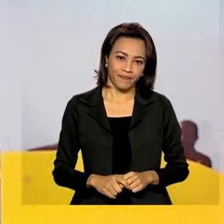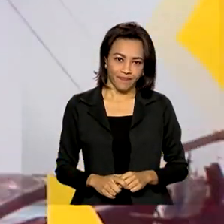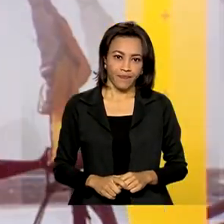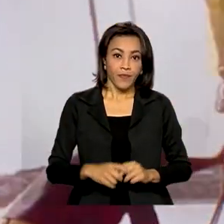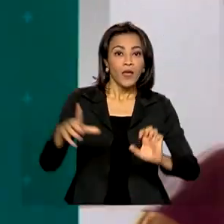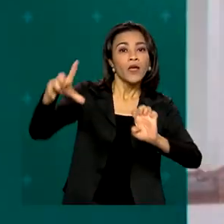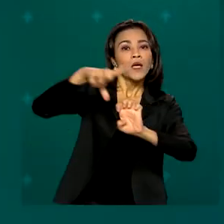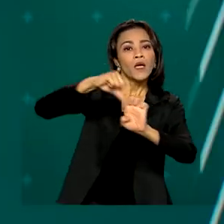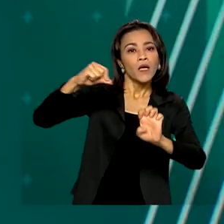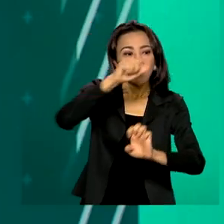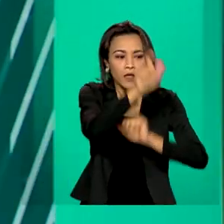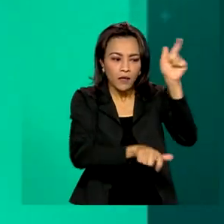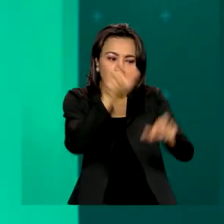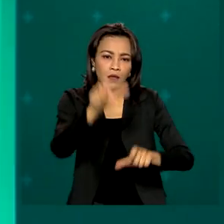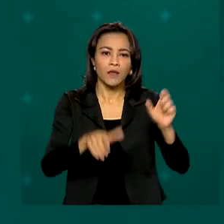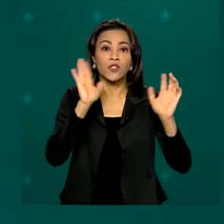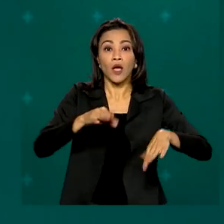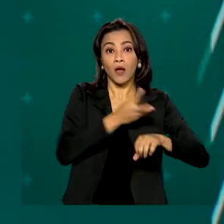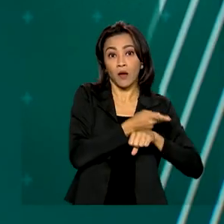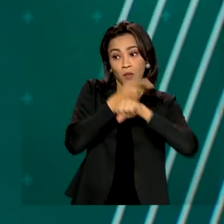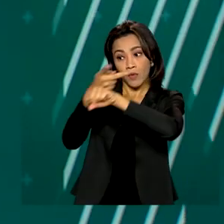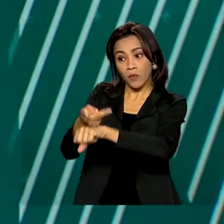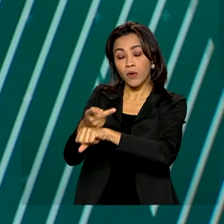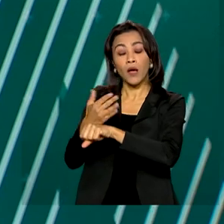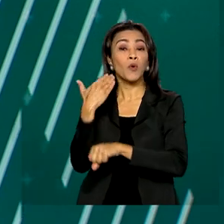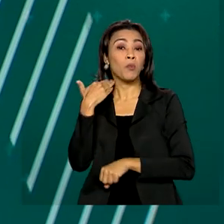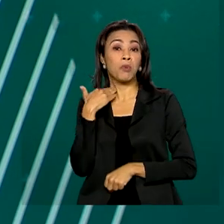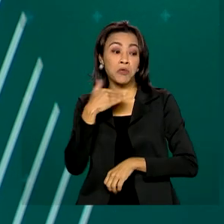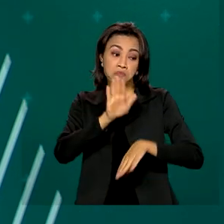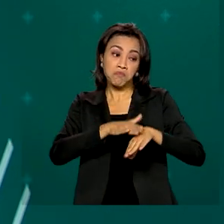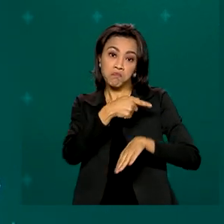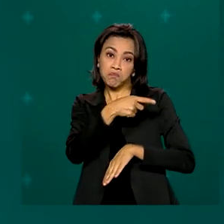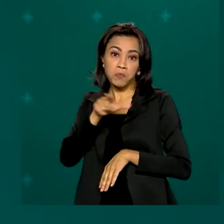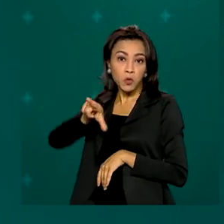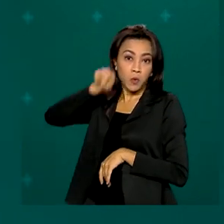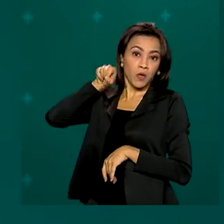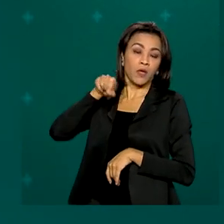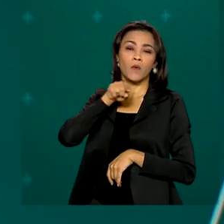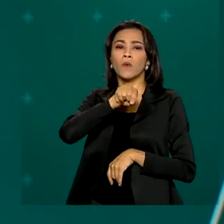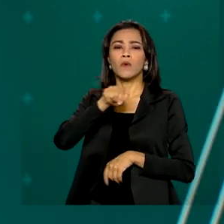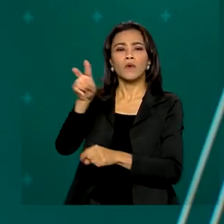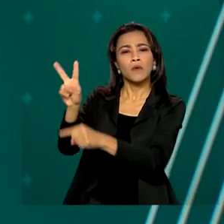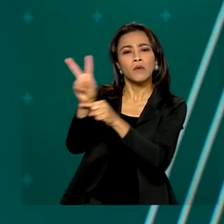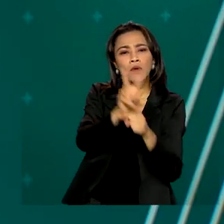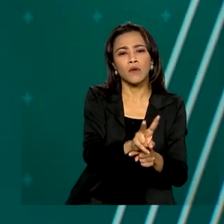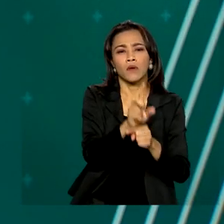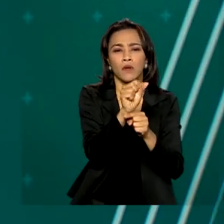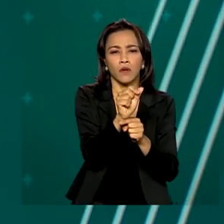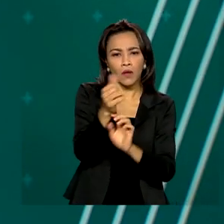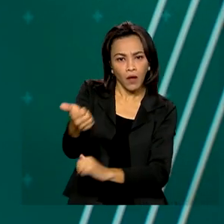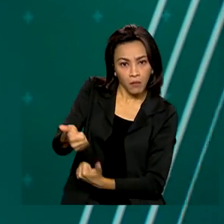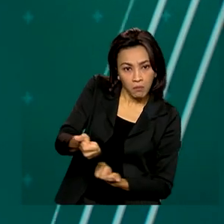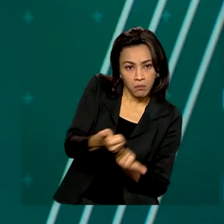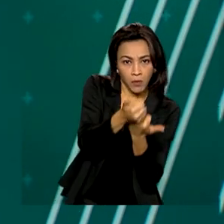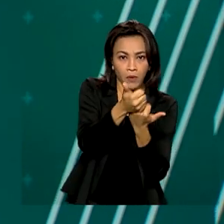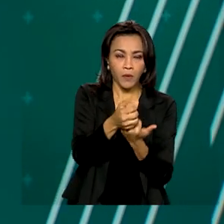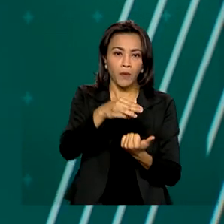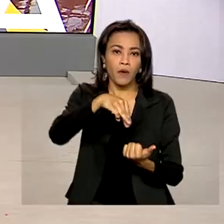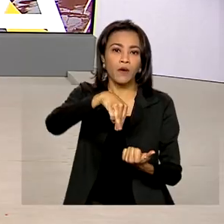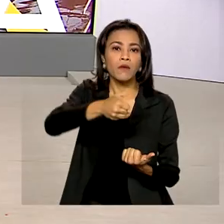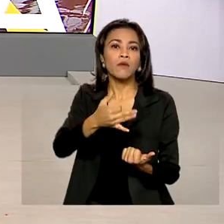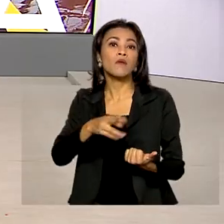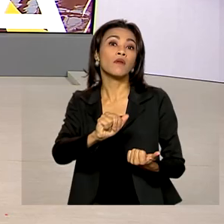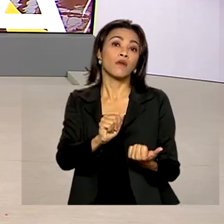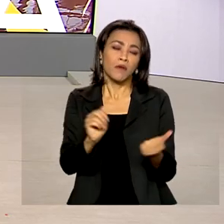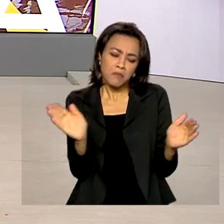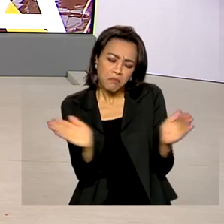Empreendedores já podem buscar junto ao banco de sua preferência uma linha de crédito do Programa de Apoio às Micro e Pequenas Empresas.